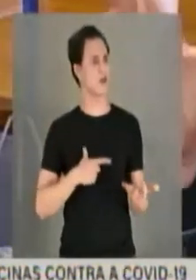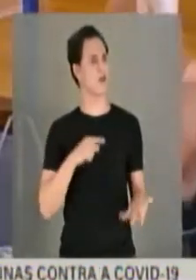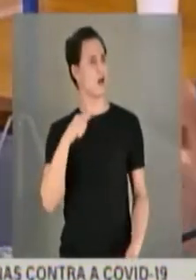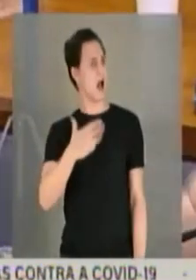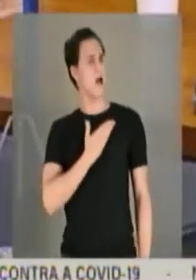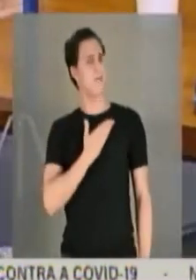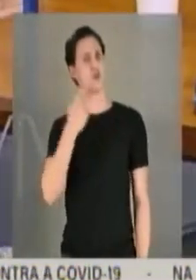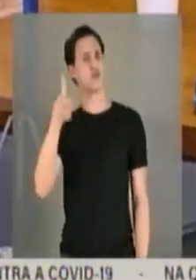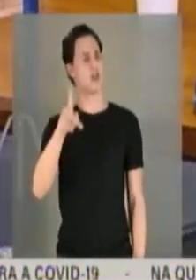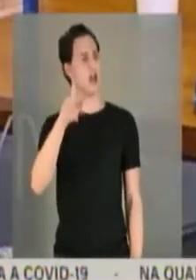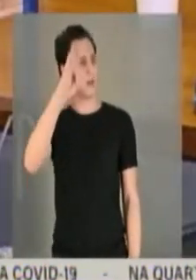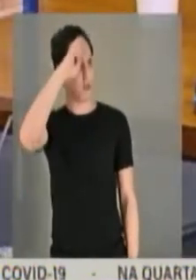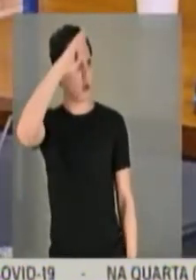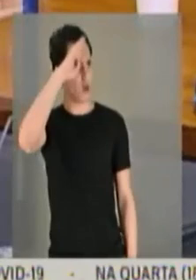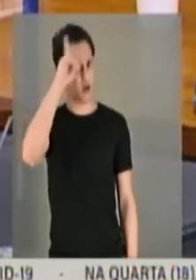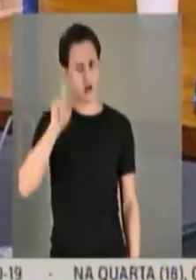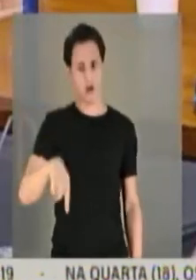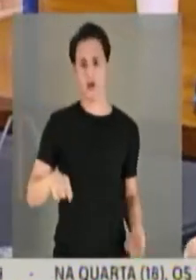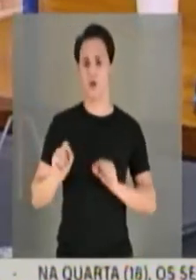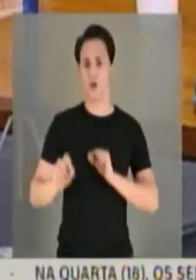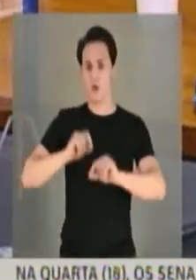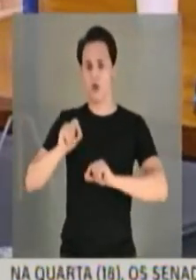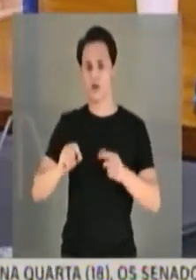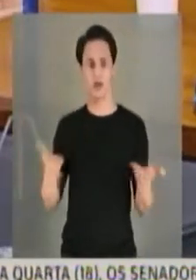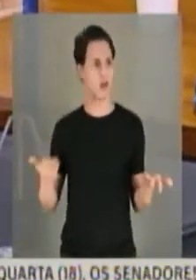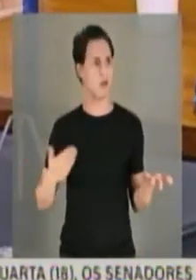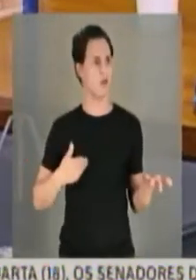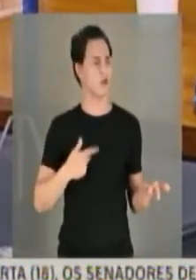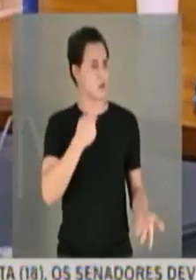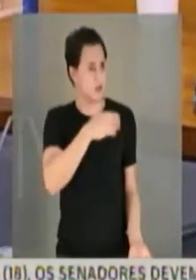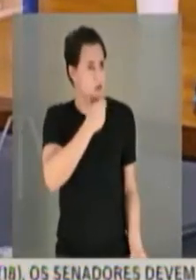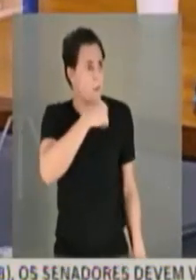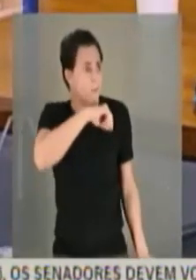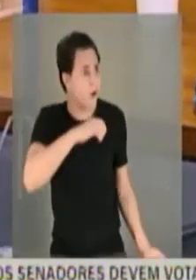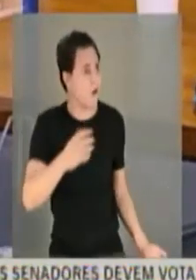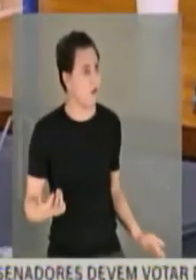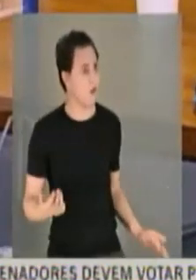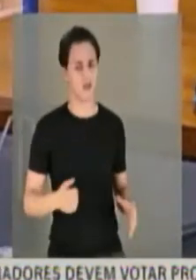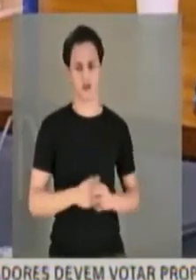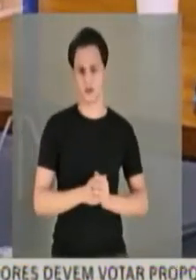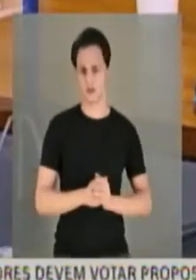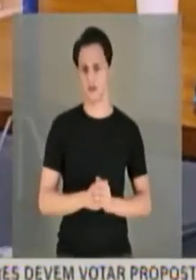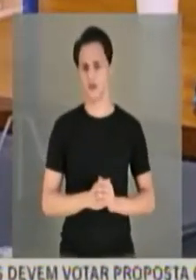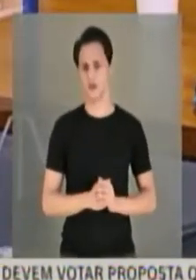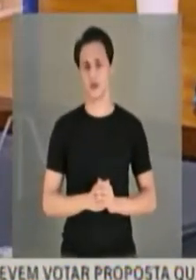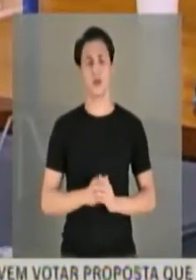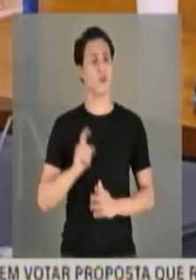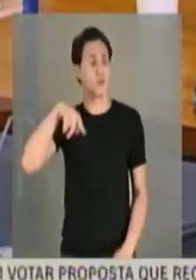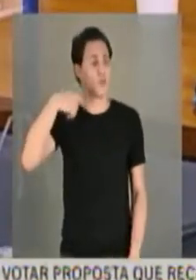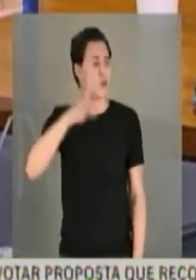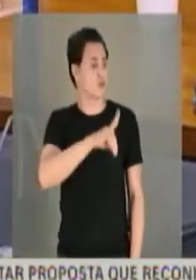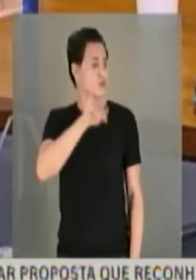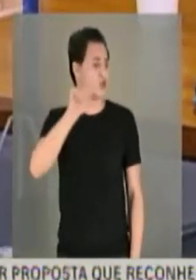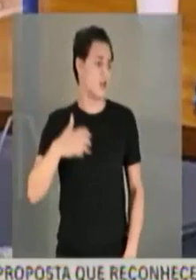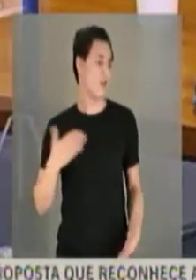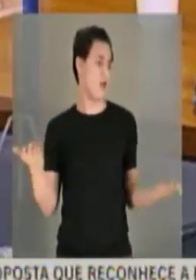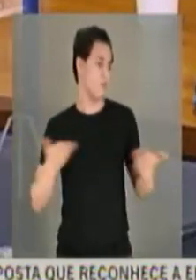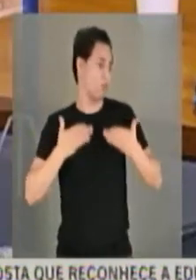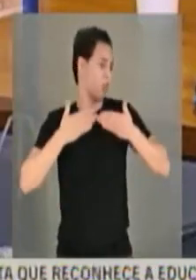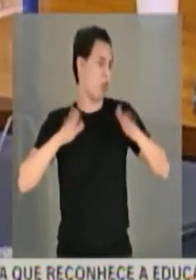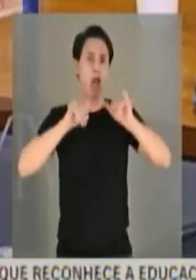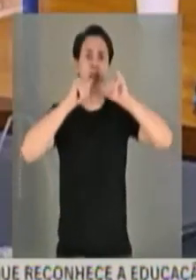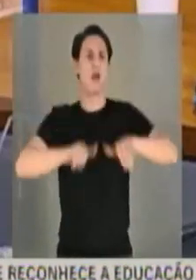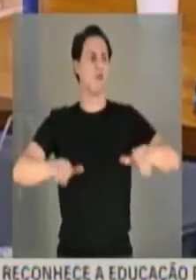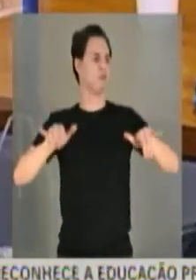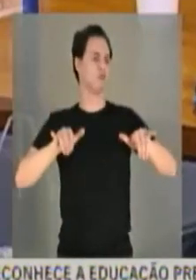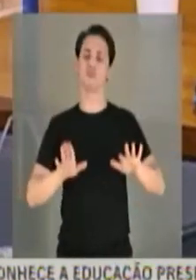que diga essa passagem, é, nada mais nada menos que o pai de vossa senhoria. E no outro dia aconteceu o que aconteceu. Então com